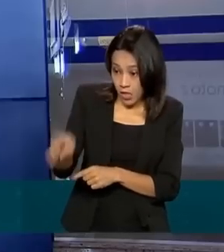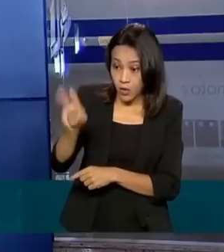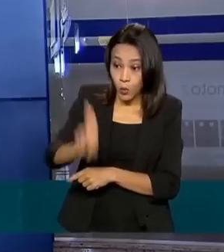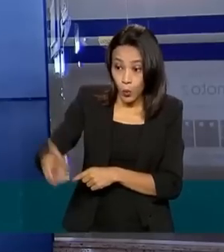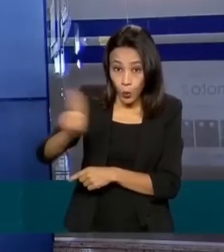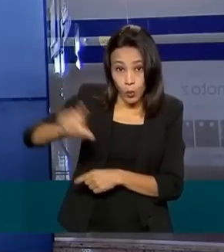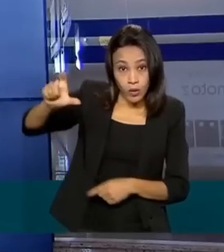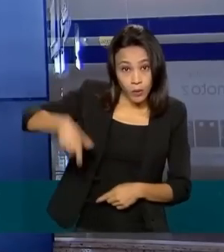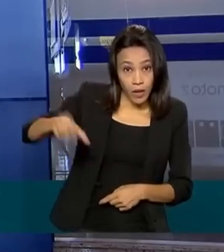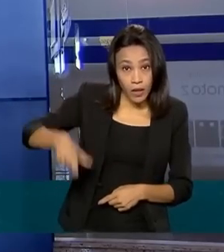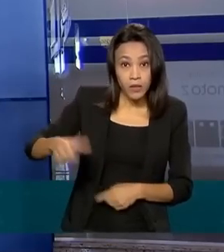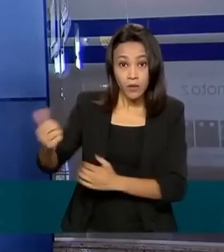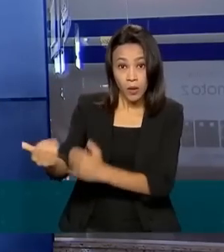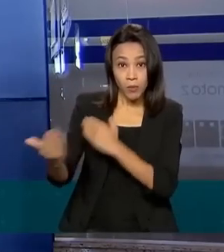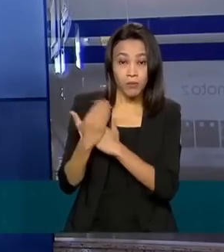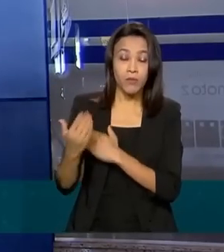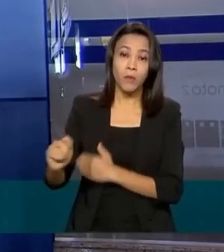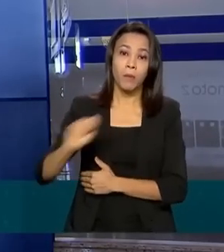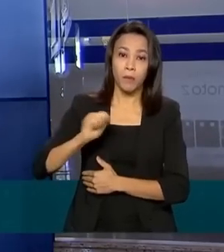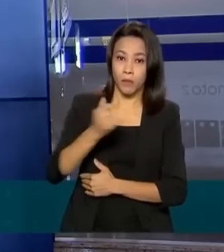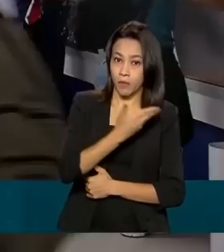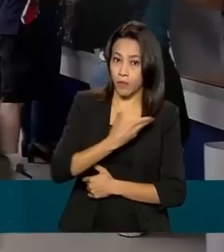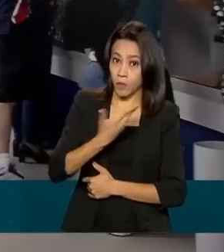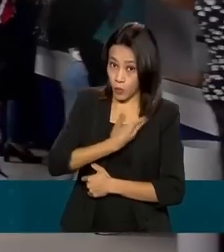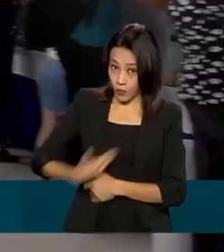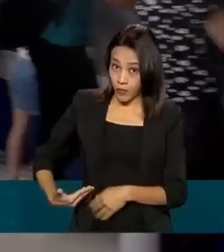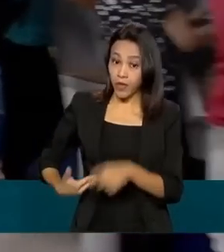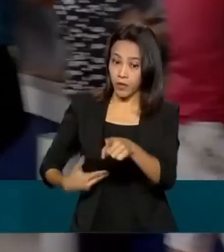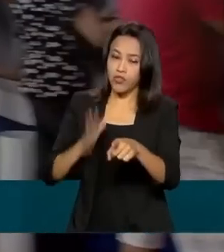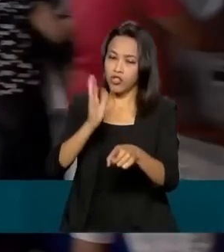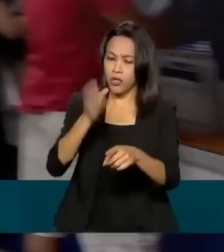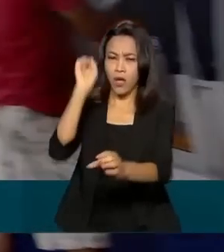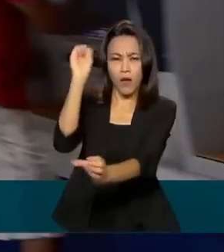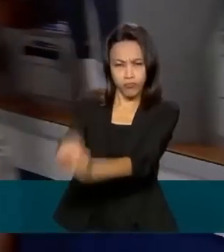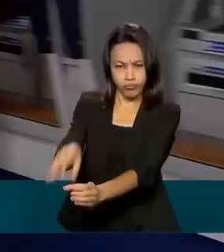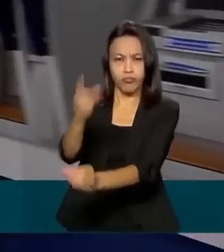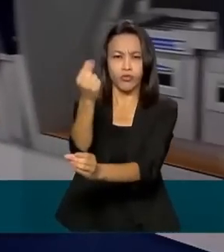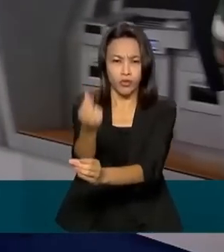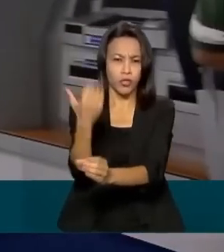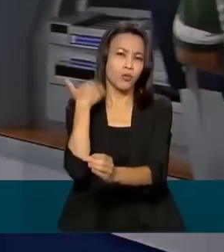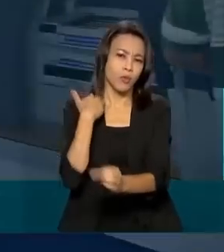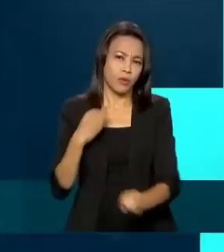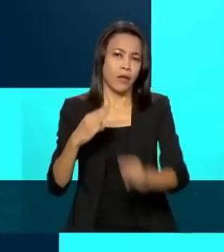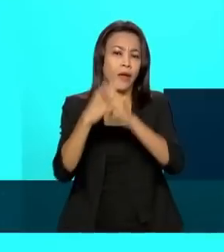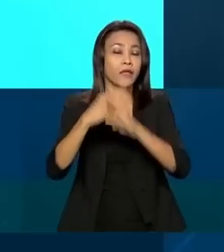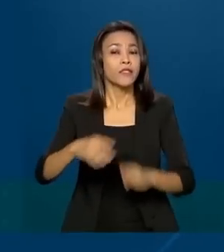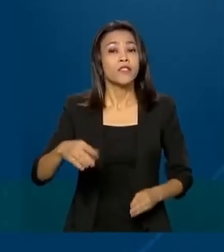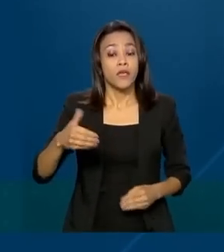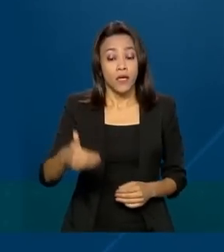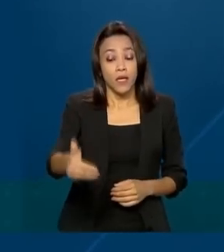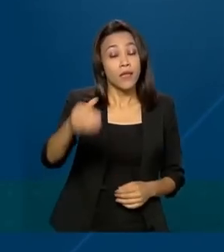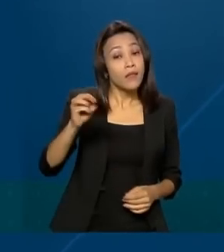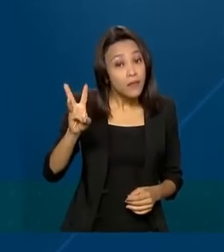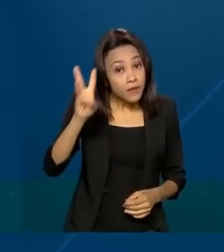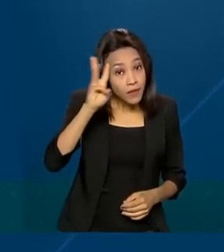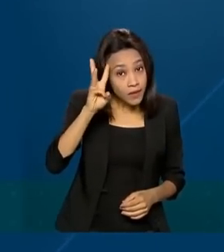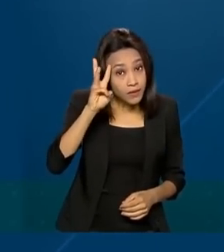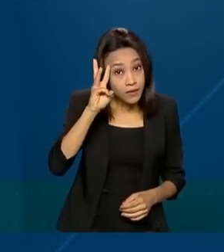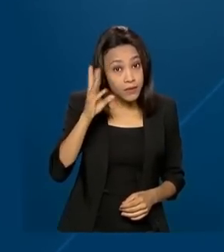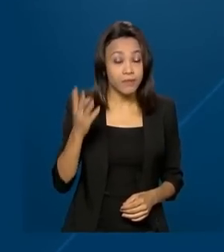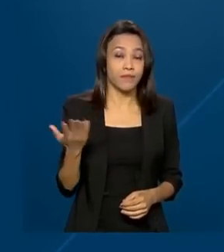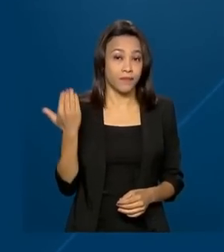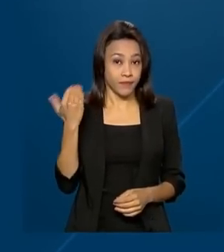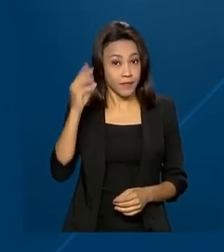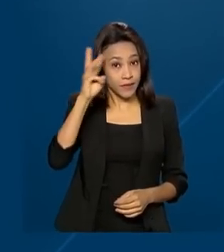já está disponível na Caixa Econômica Federal a partir desta terça-feira. A prestação máxima do